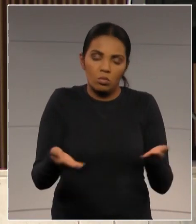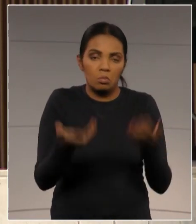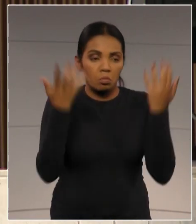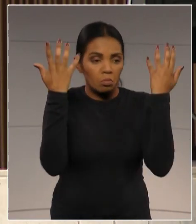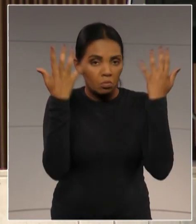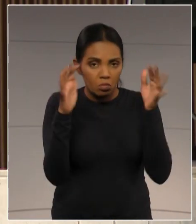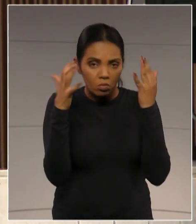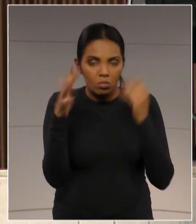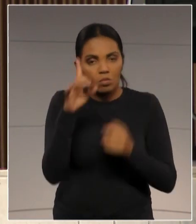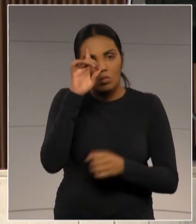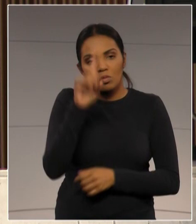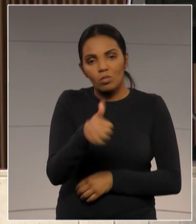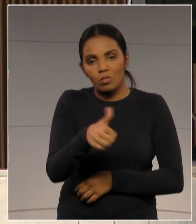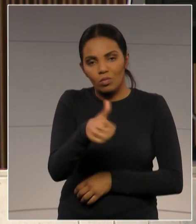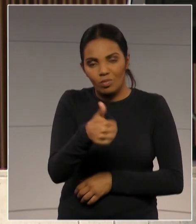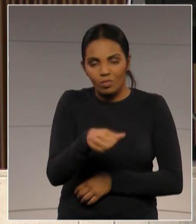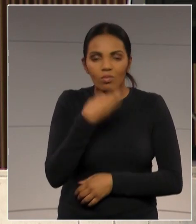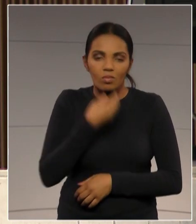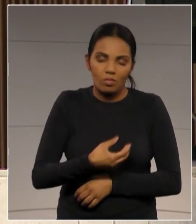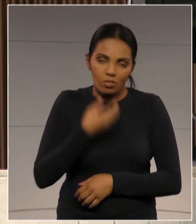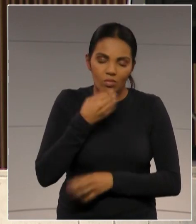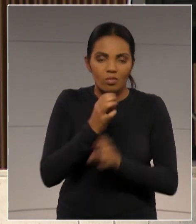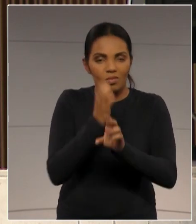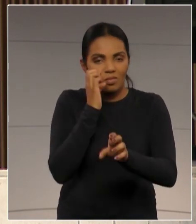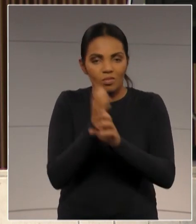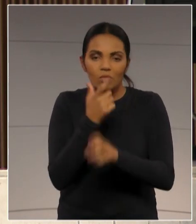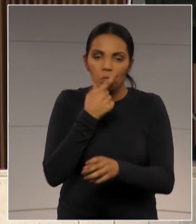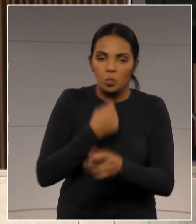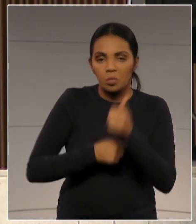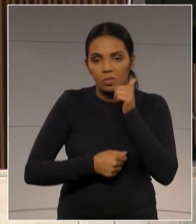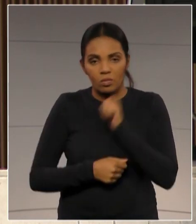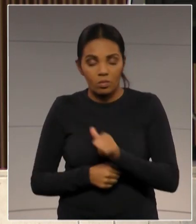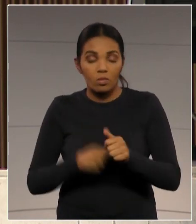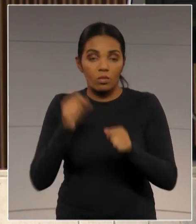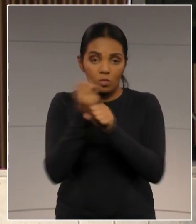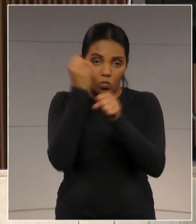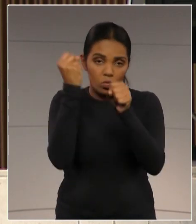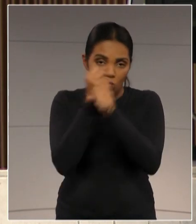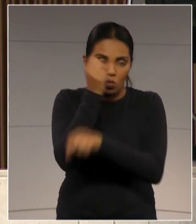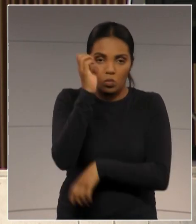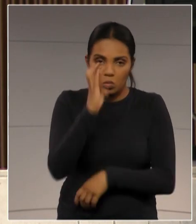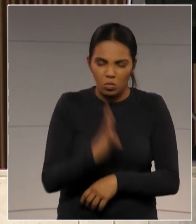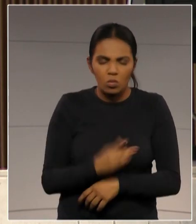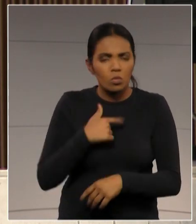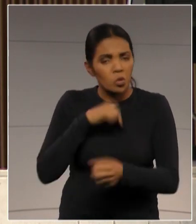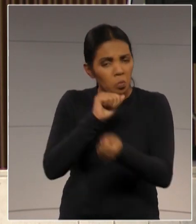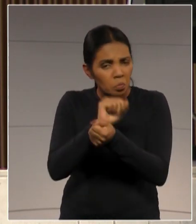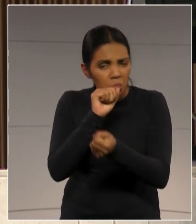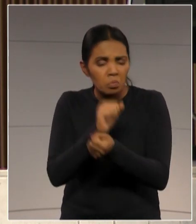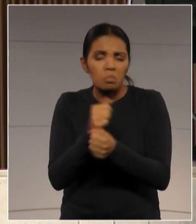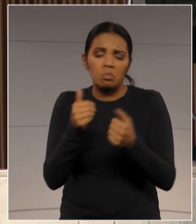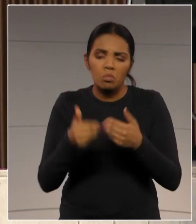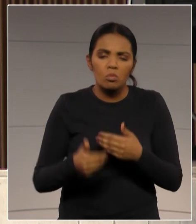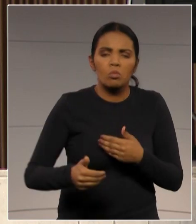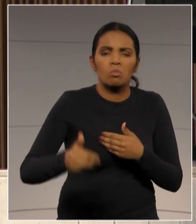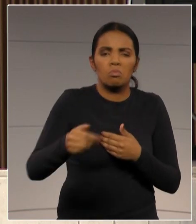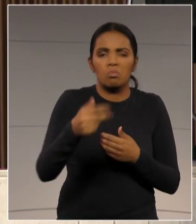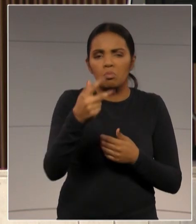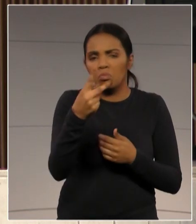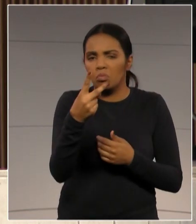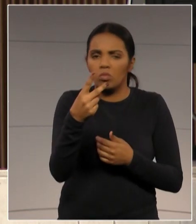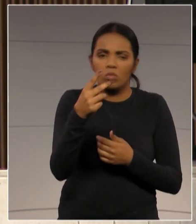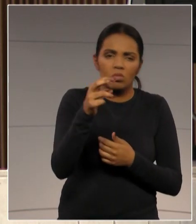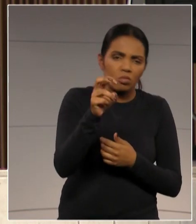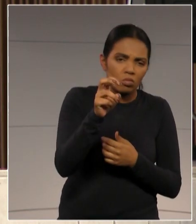Parabéns ao dia 11 de dezembro, aos engenheiros, aos engenheiros que constroem o nosso país, e eu espero que, num prazo muito curto de tempo, dois anos,